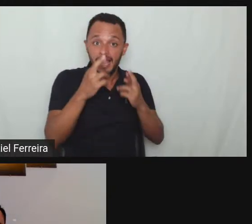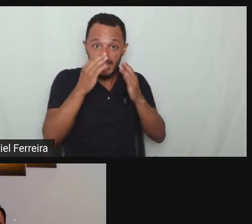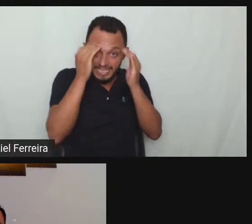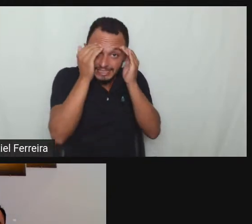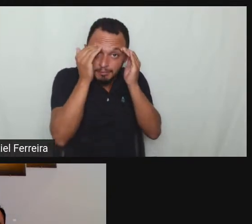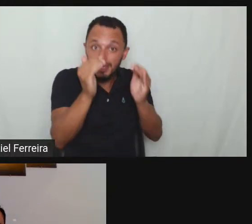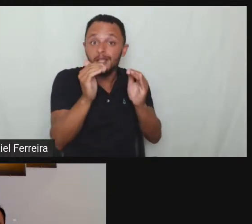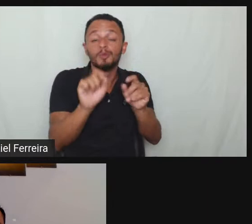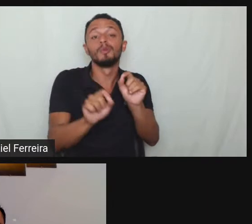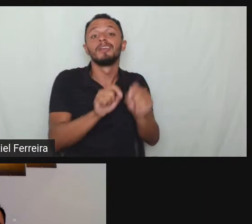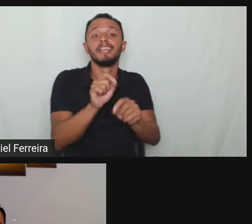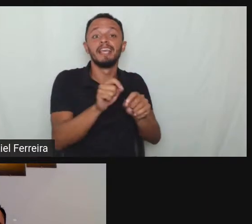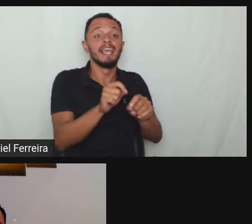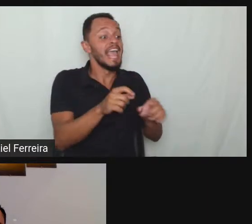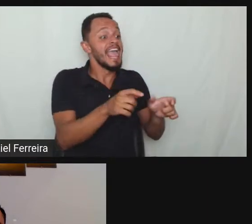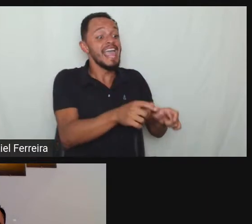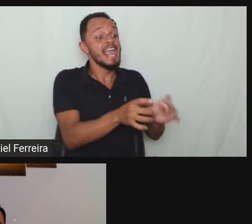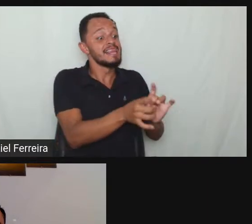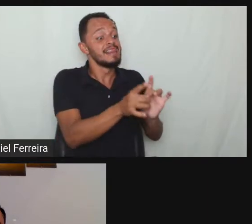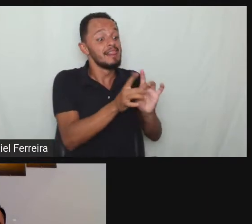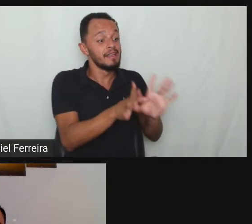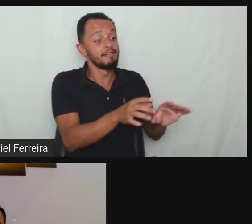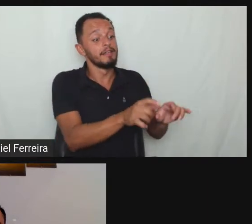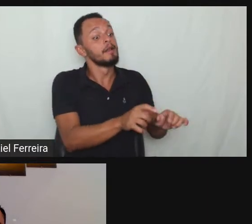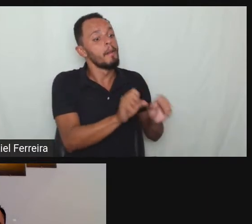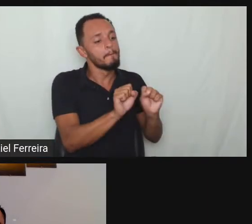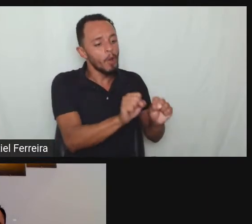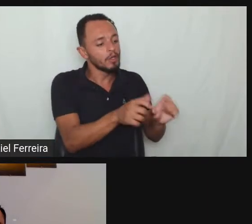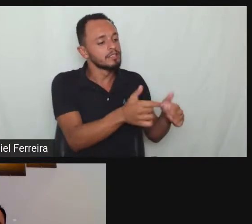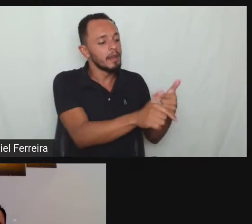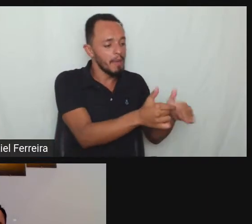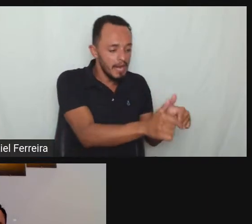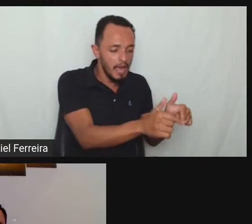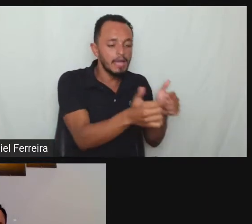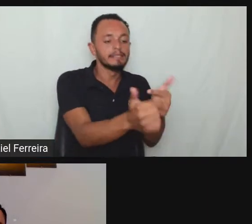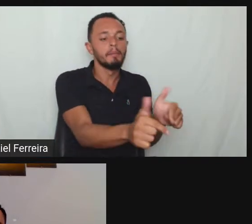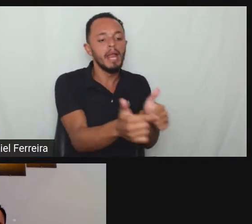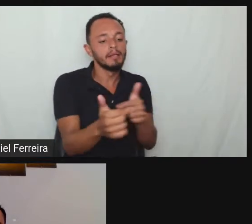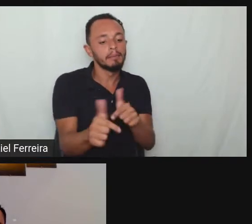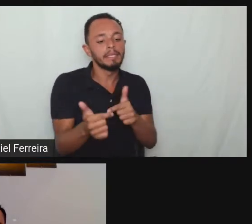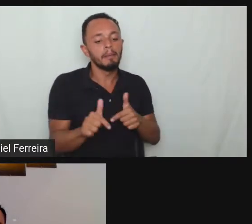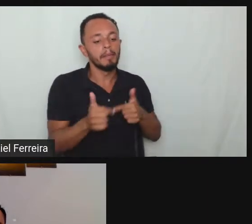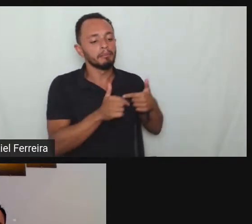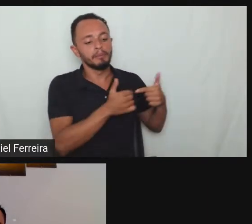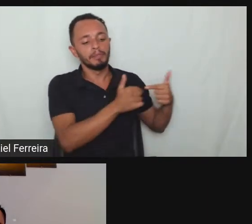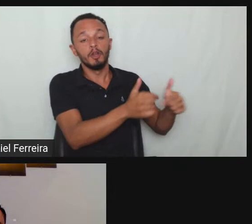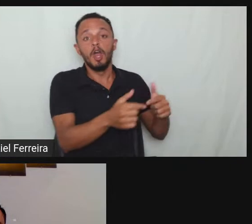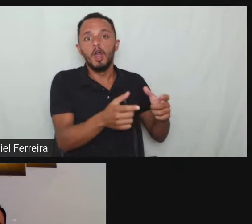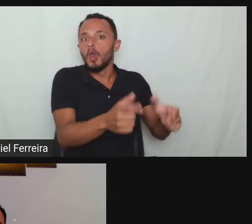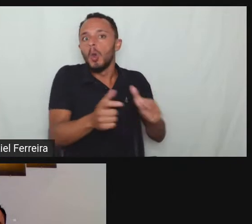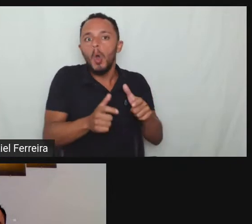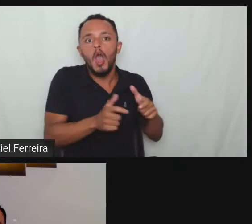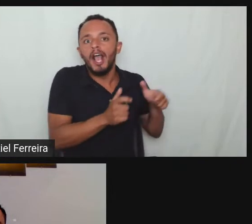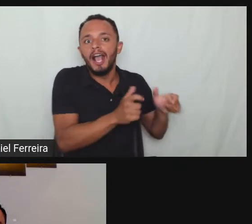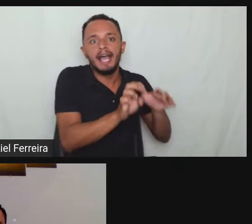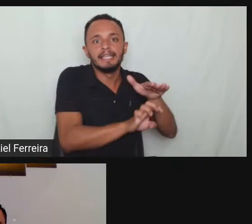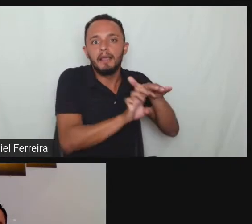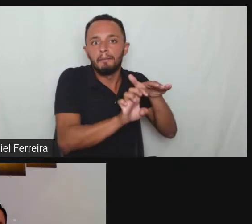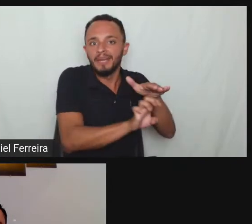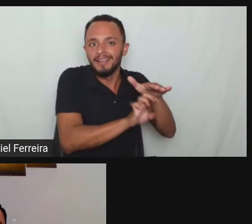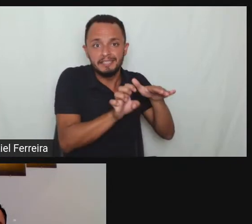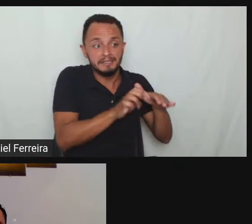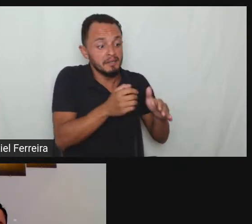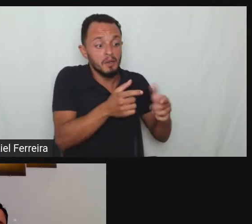saco sem capacitismo que é ou não pessoa com deficiência se tem capacidade tem qualificação dá para ela oportunidade